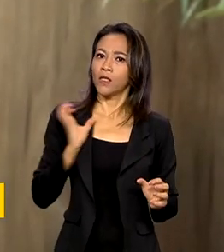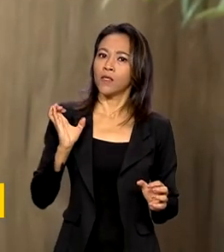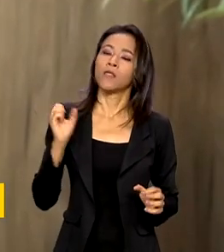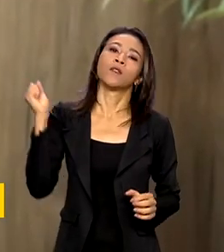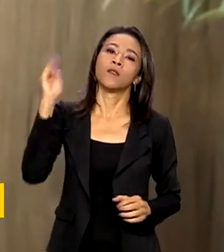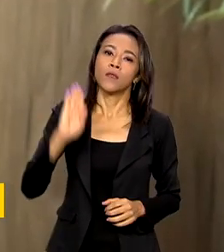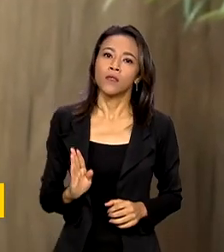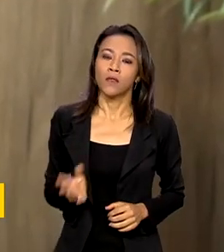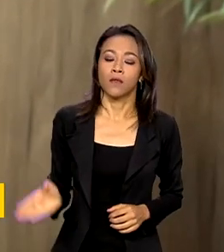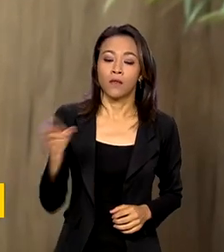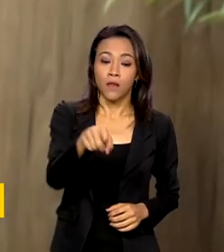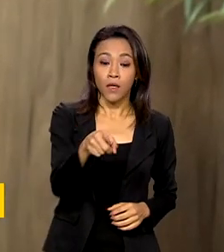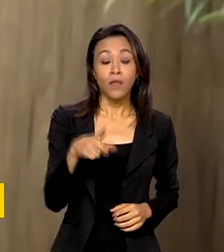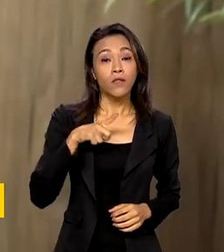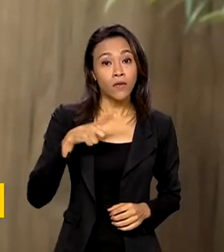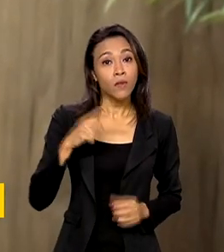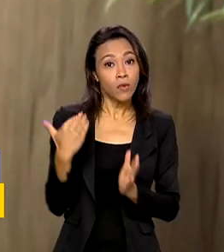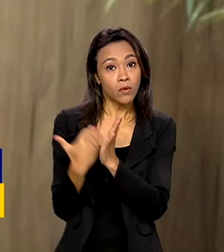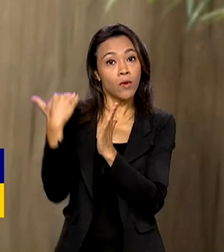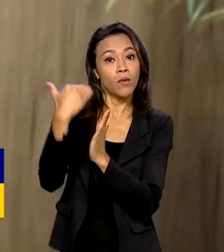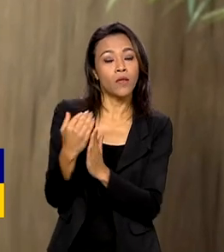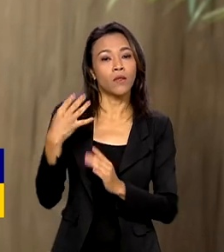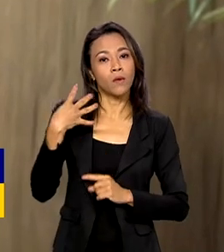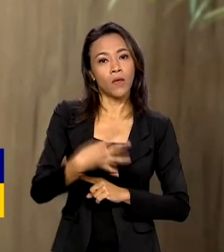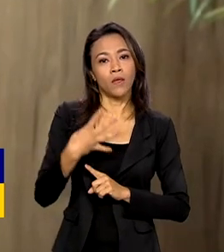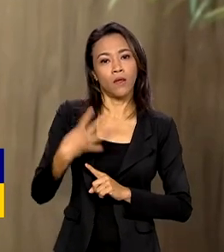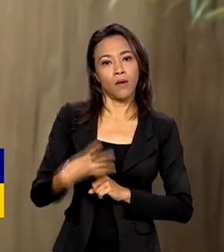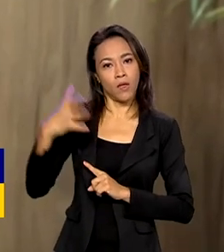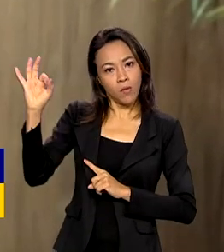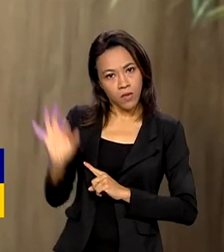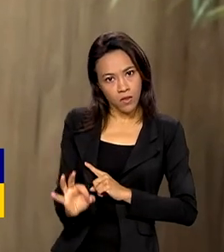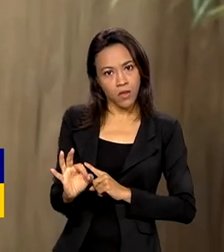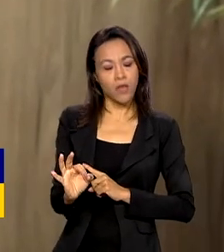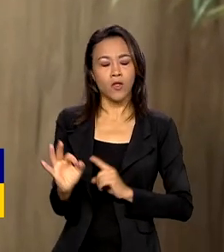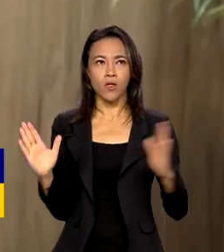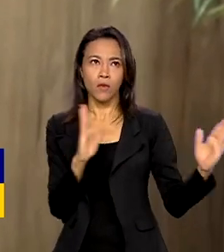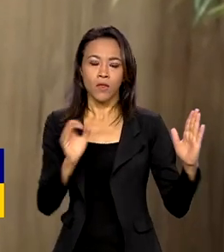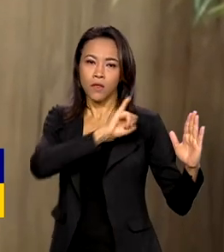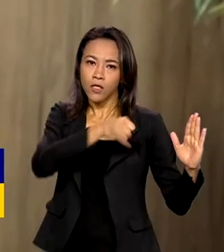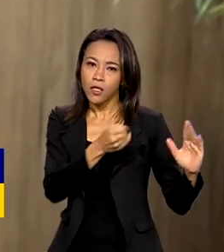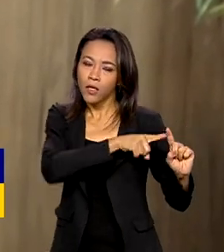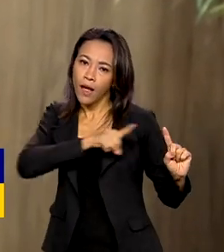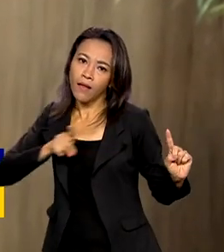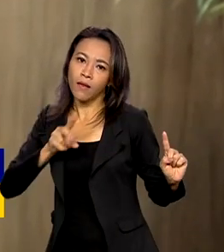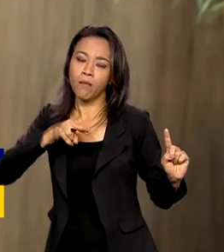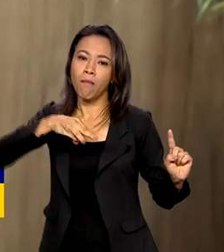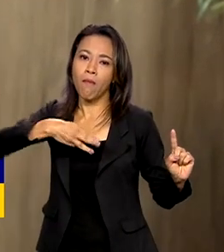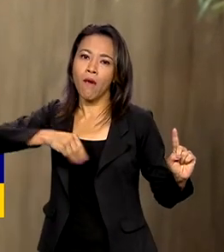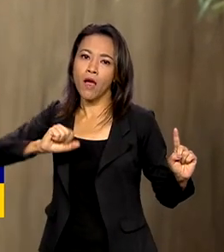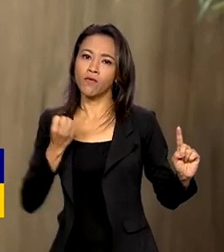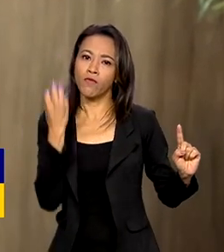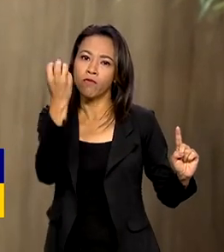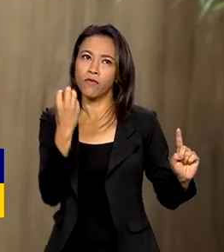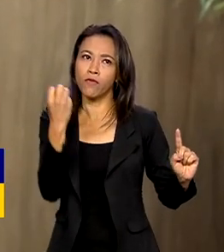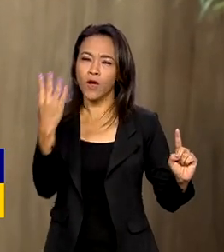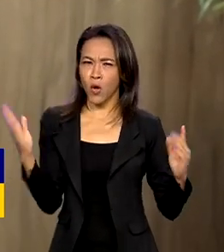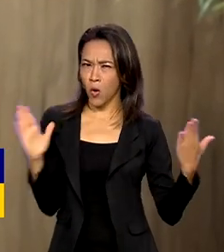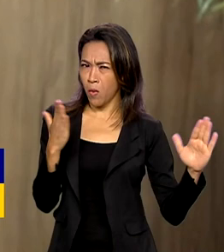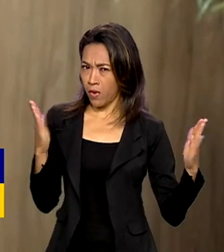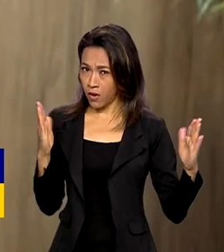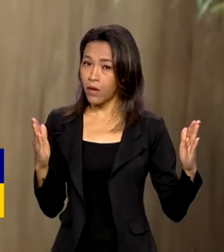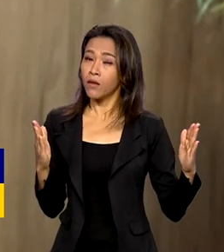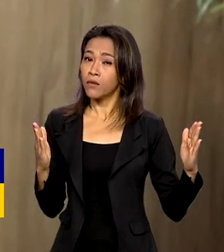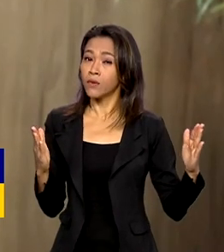aumento de 44% na venda de viagens entre janeiro e março deste ano, quando comparado com 2022.